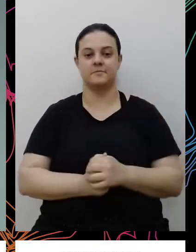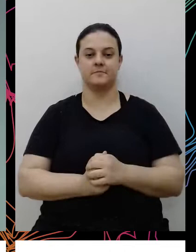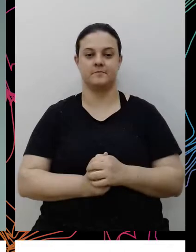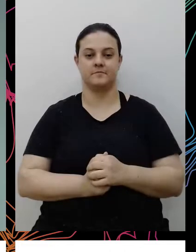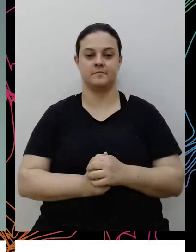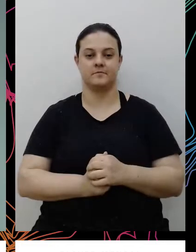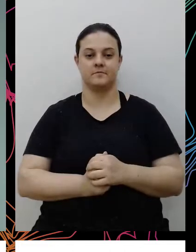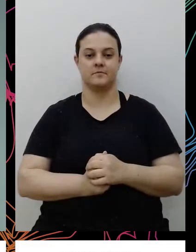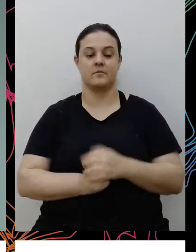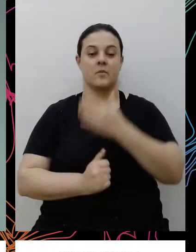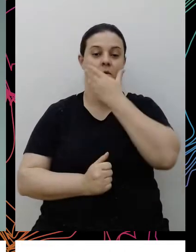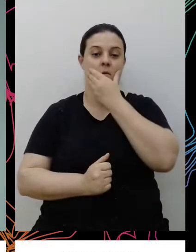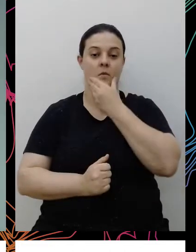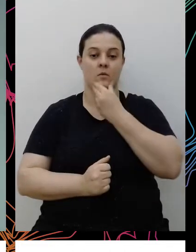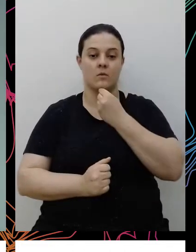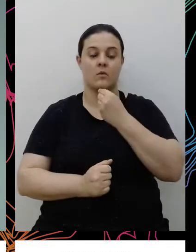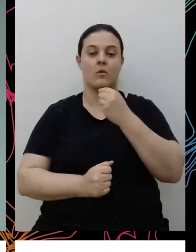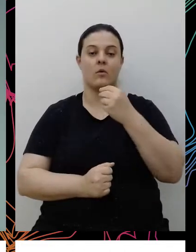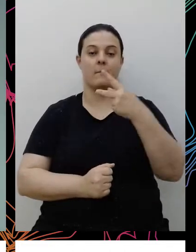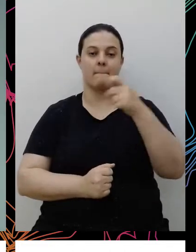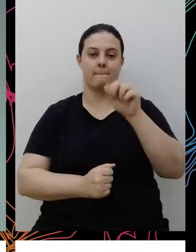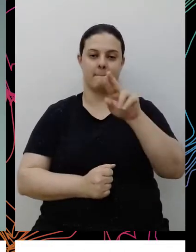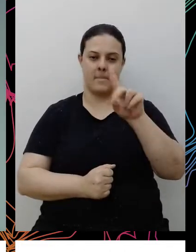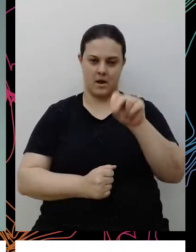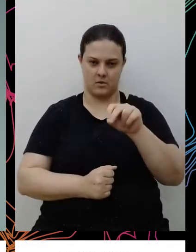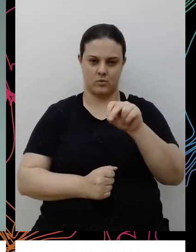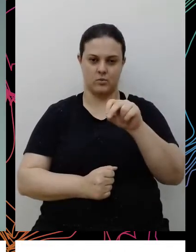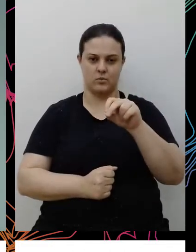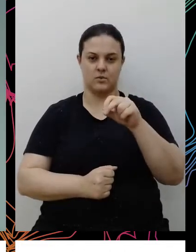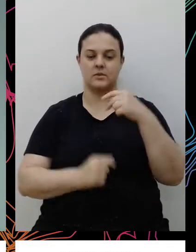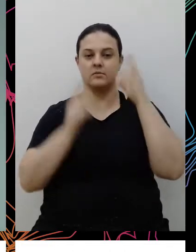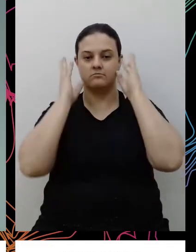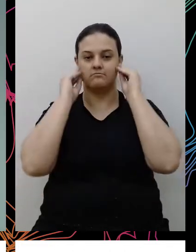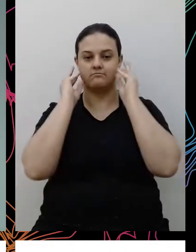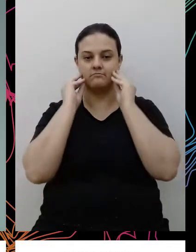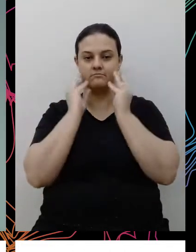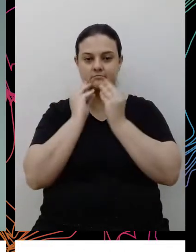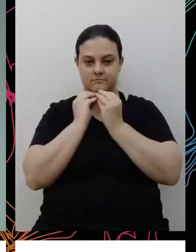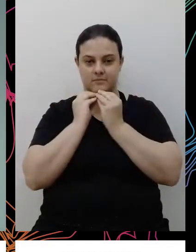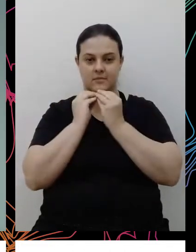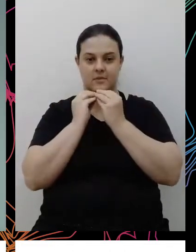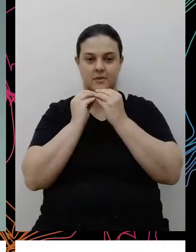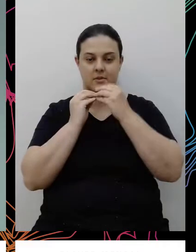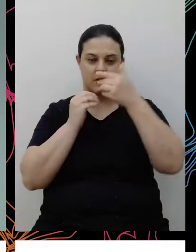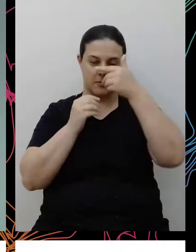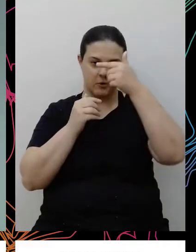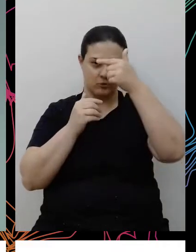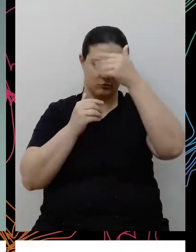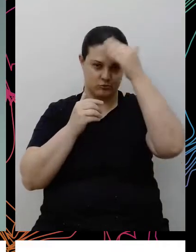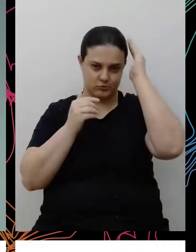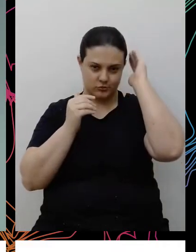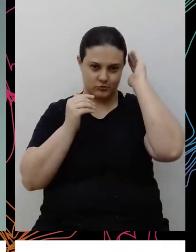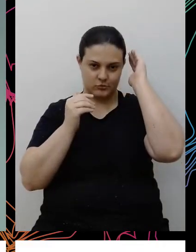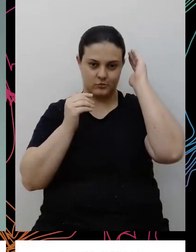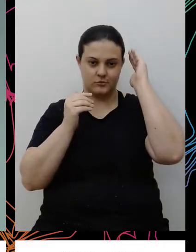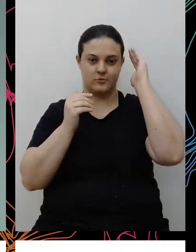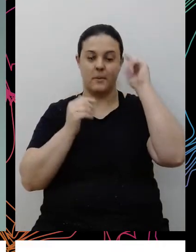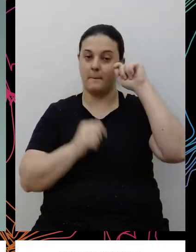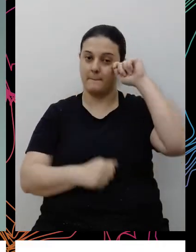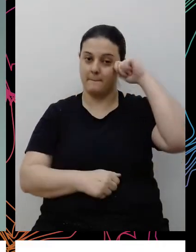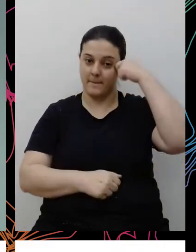Eu sou um homem pardo, eu tenho barba, cabelos curtos, preto,